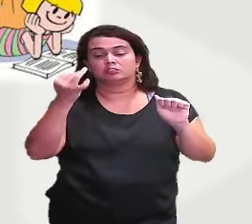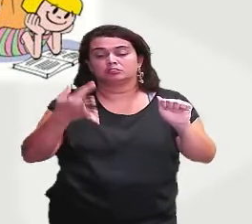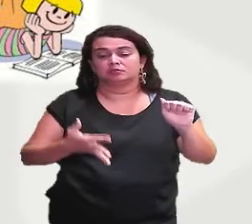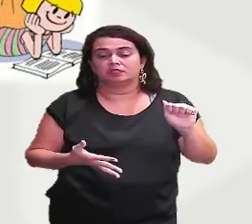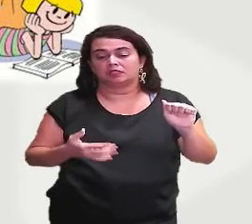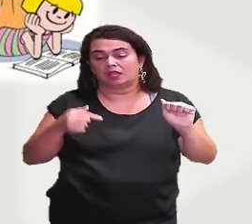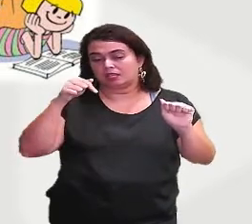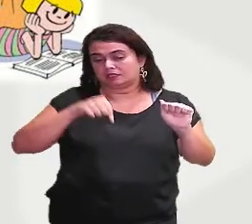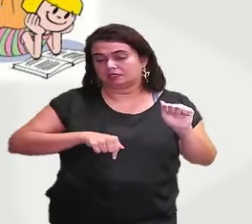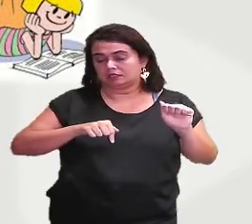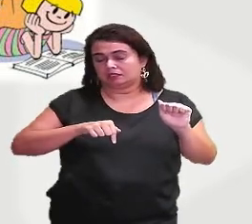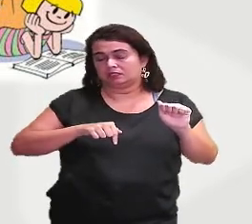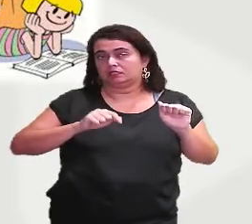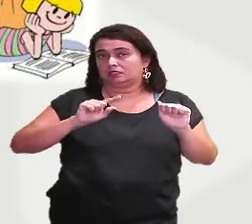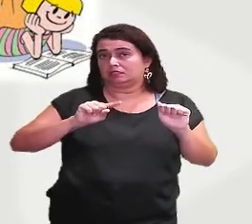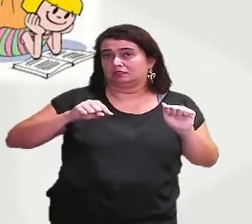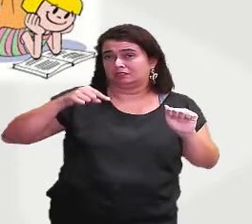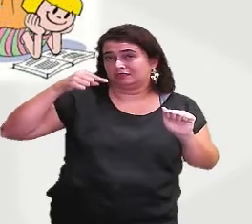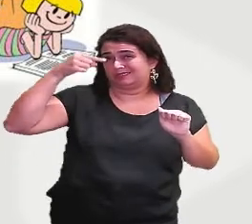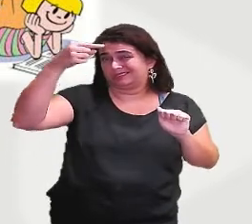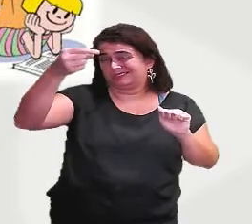sairei desta cidade.